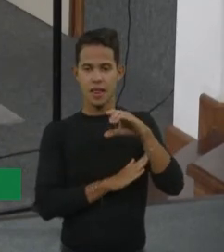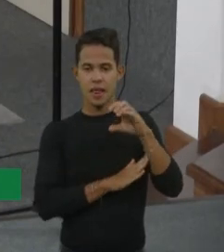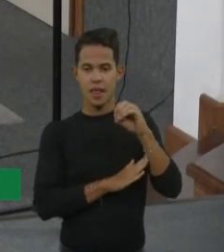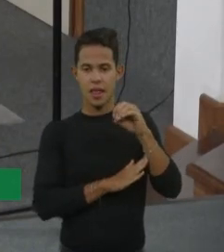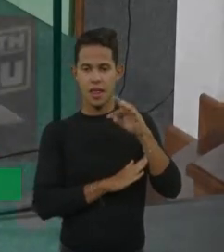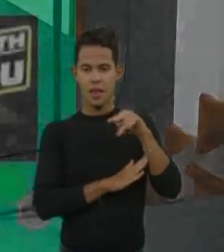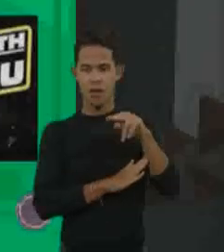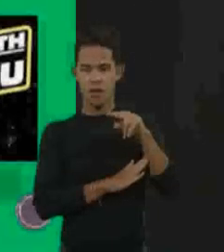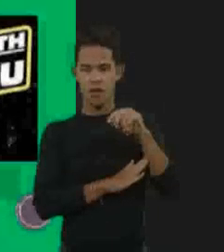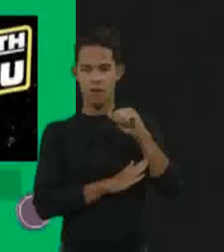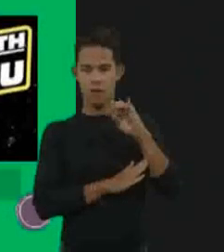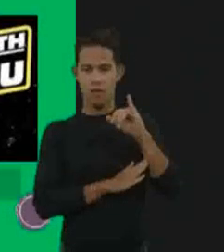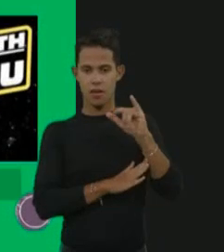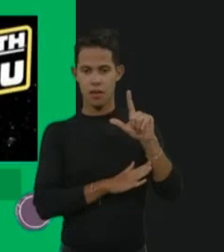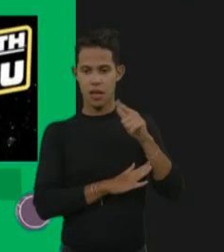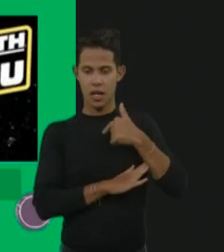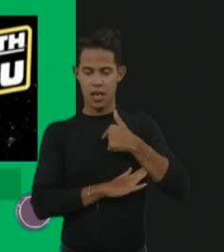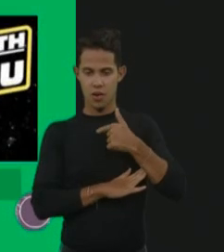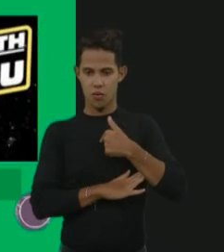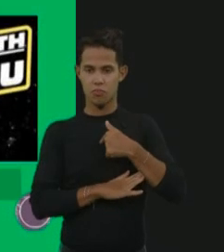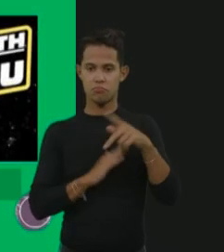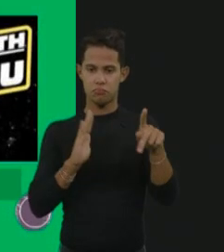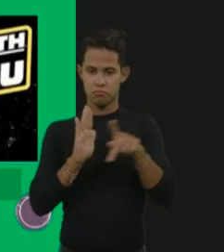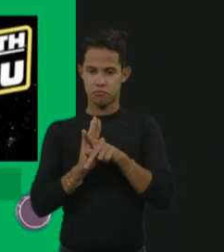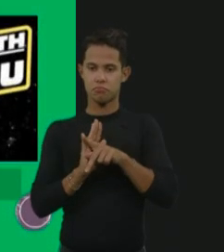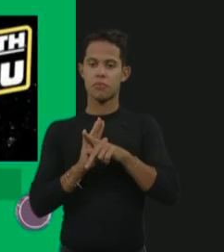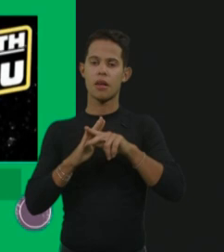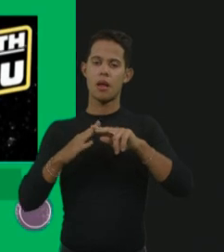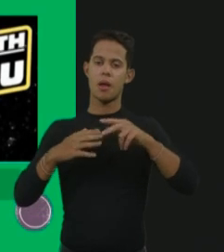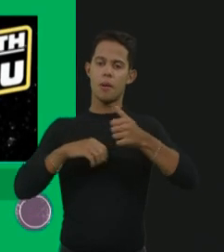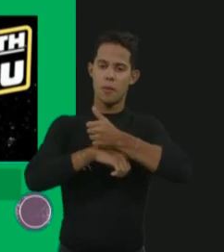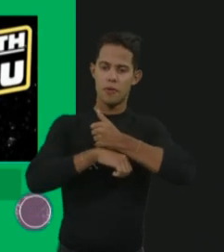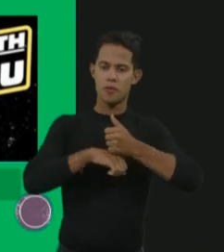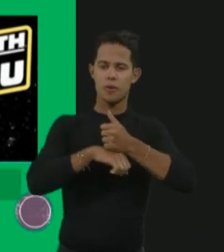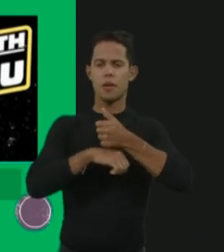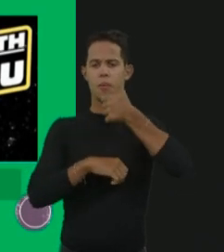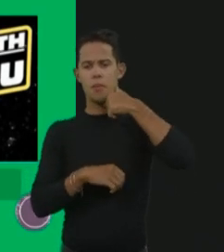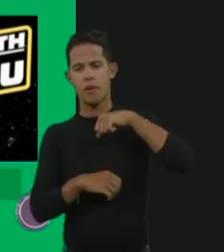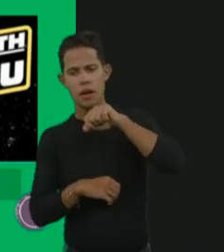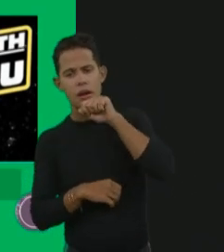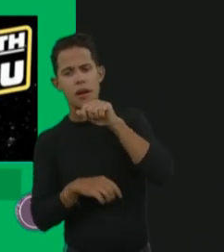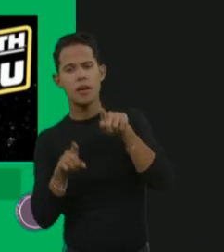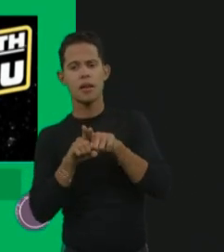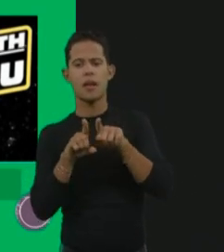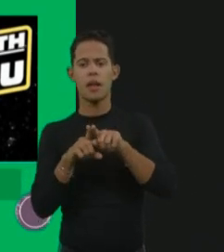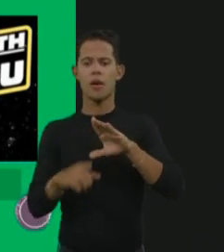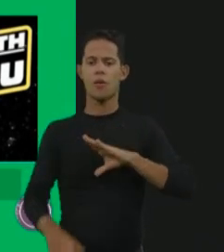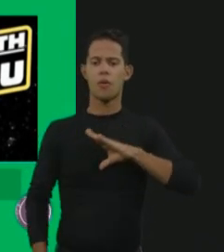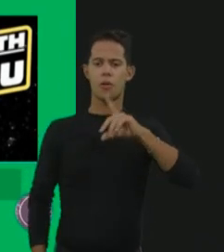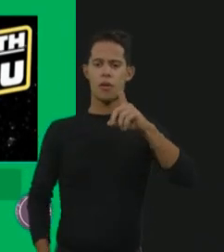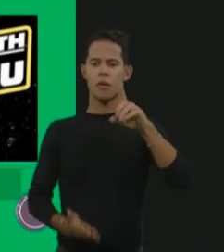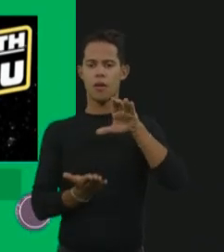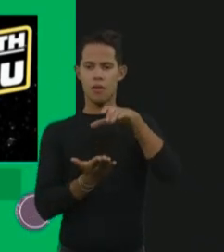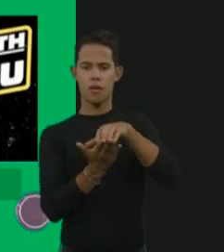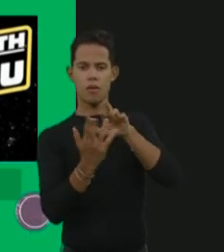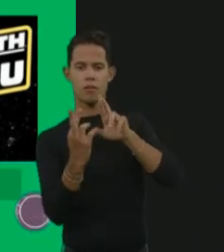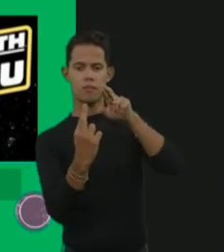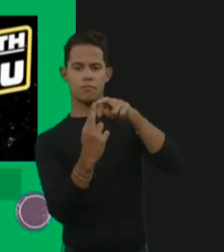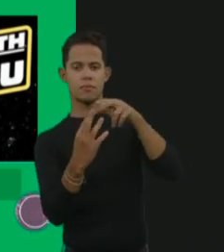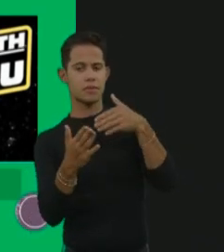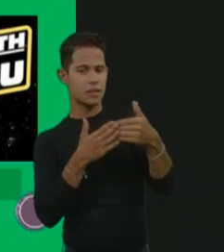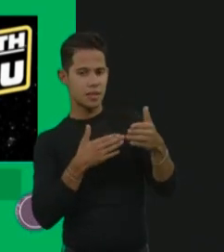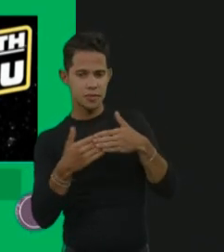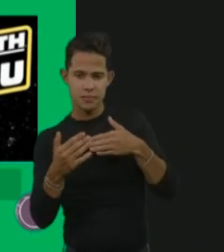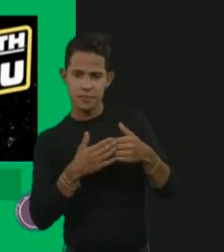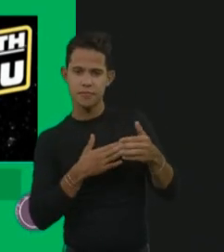da diretoria da SBTI, como médica geneticista, como mãe, como, enfim, Coordenadora de assuntos de referência, seja lá o que eu for.